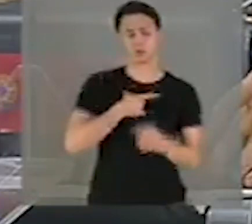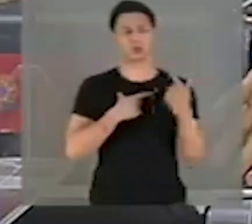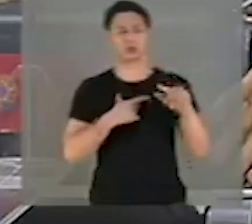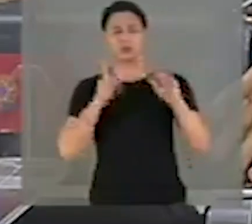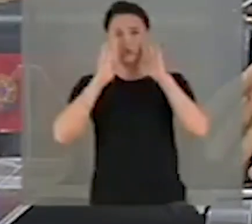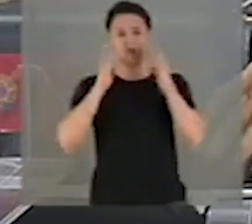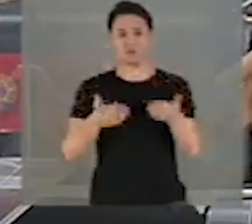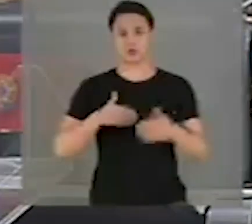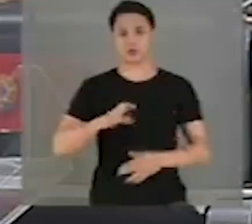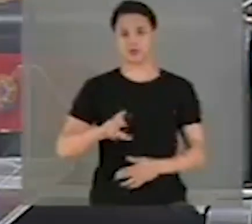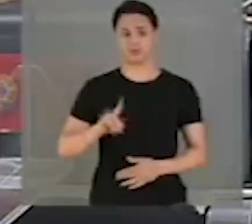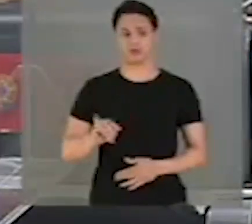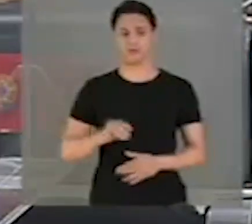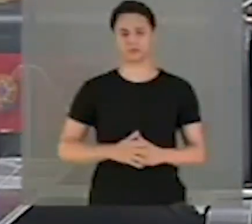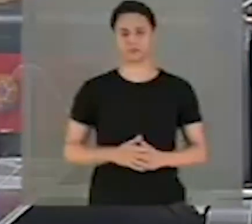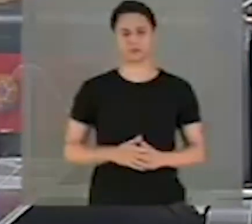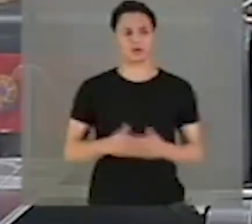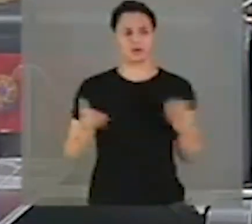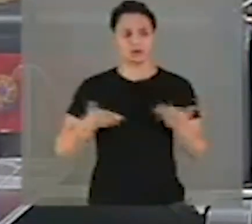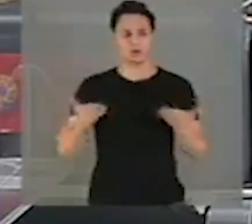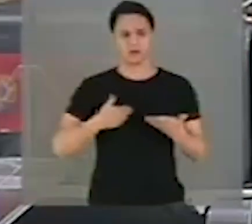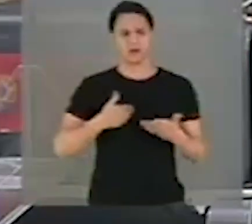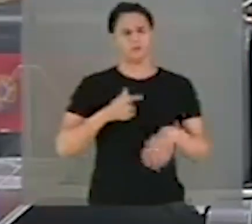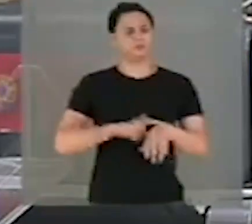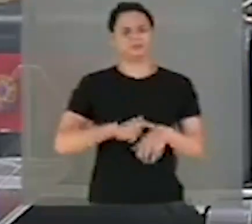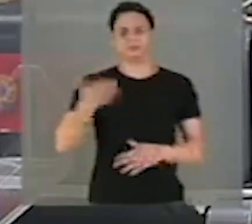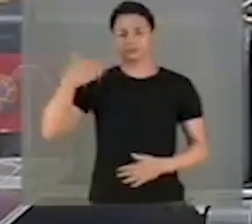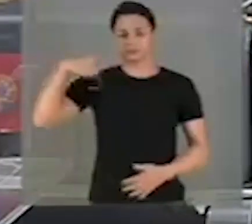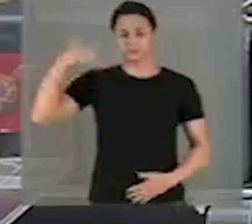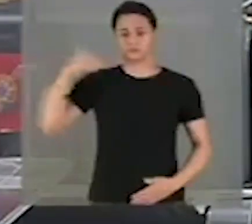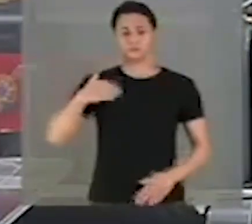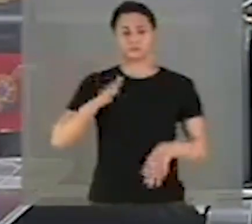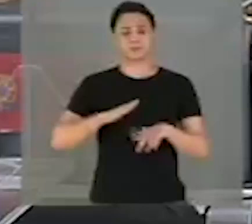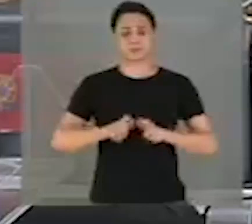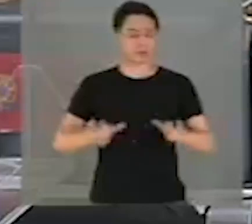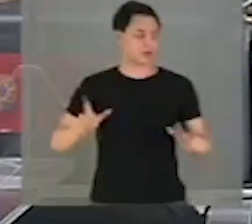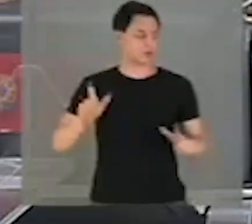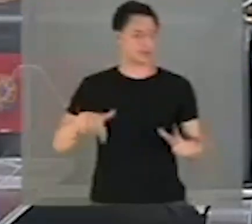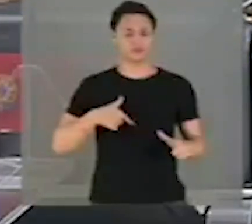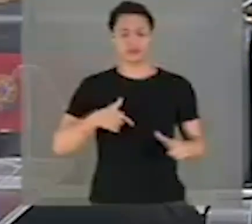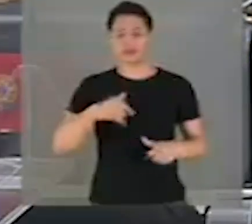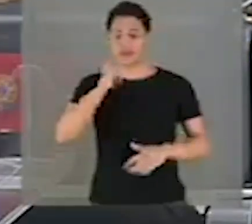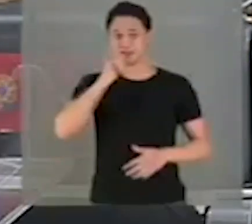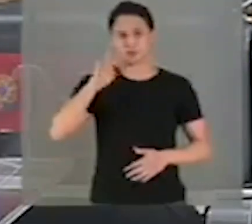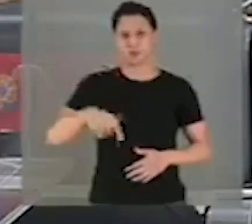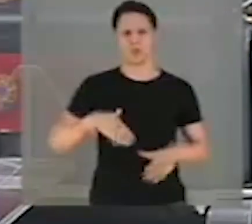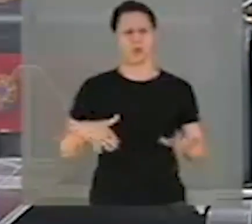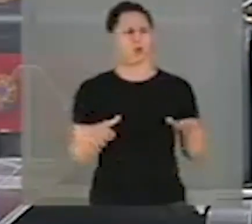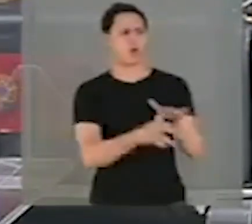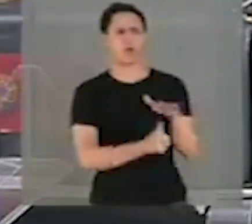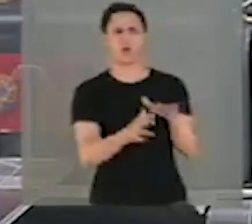CPI. Agora teve o presidente do passado aqui, que o maior exemplo dele é da roubalheira que aconteceu no Brasil.